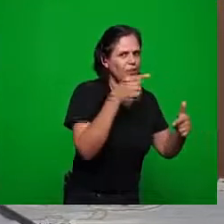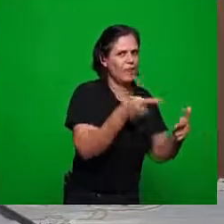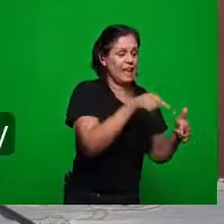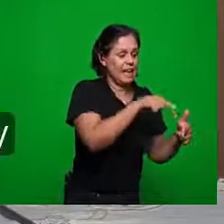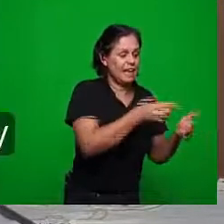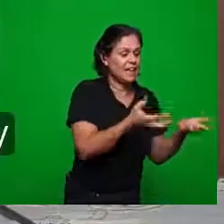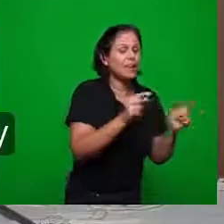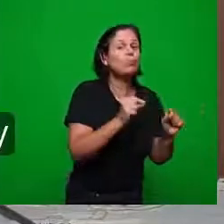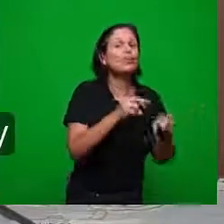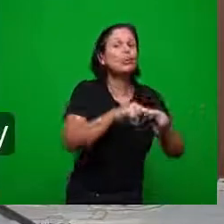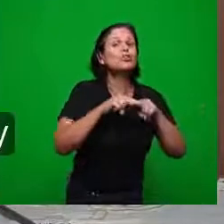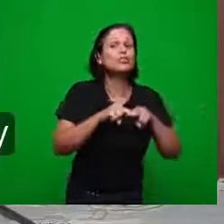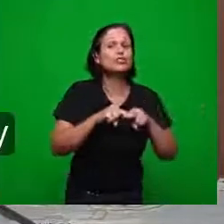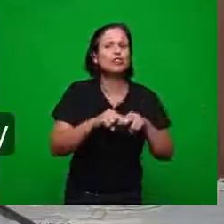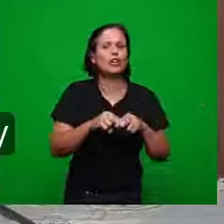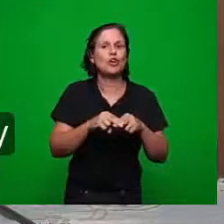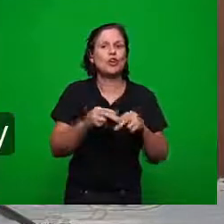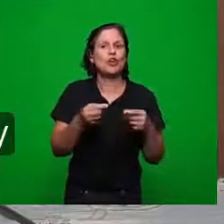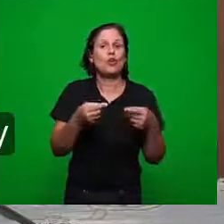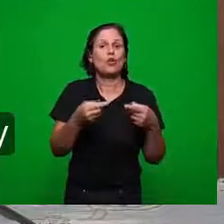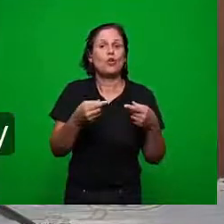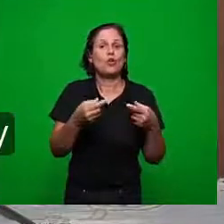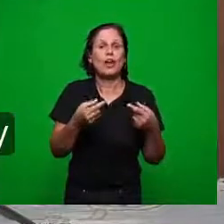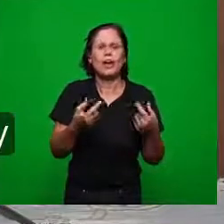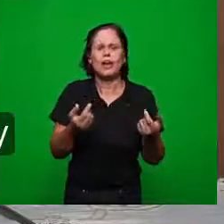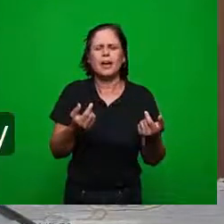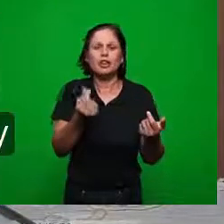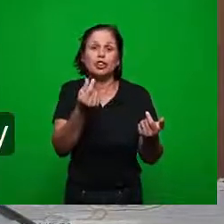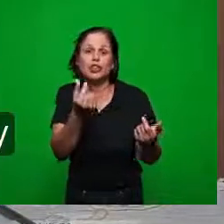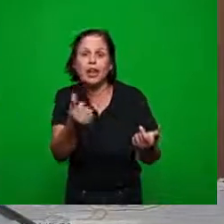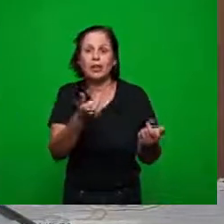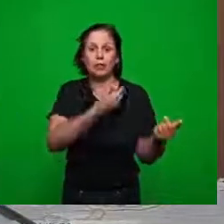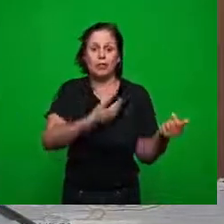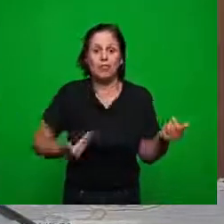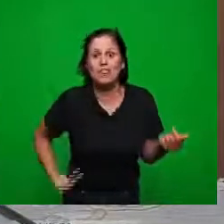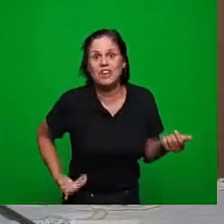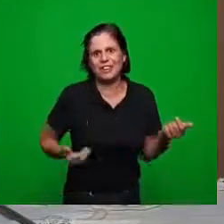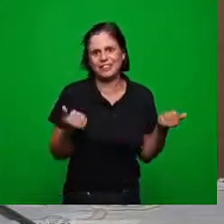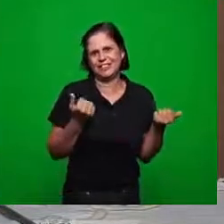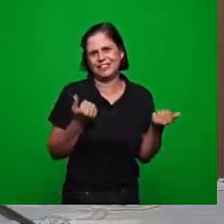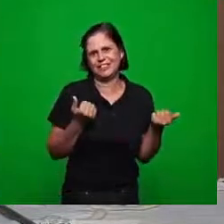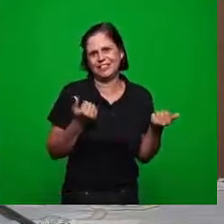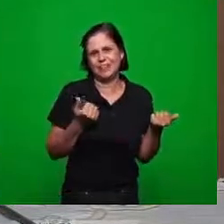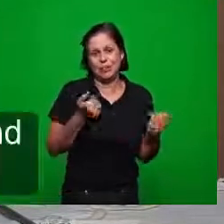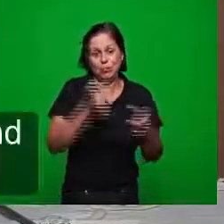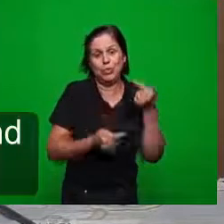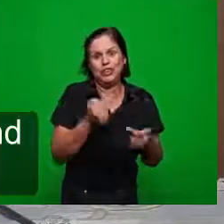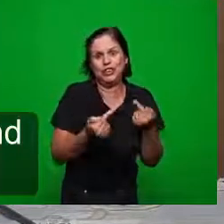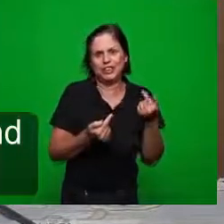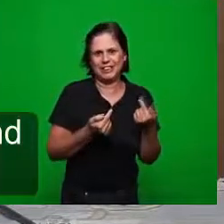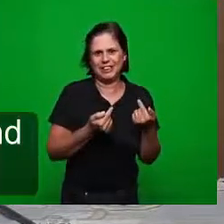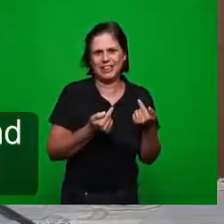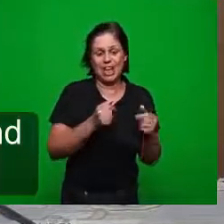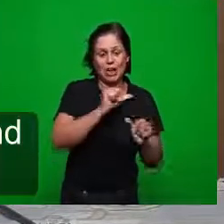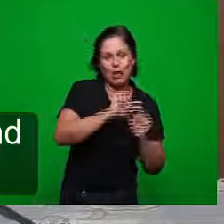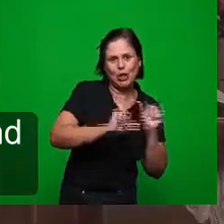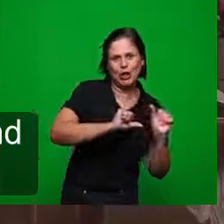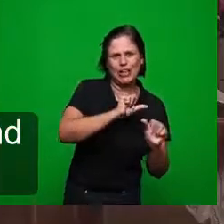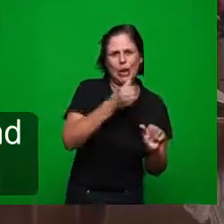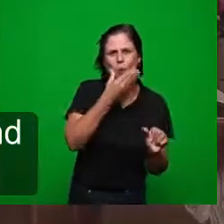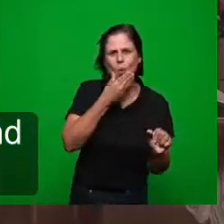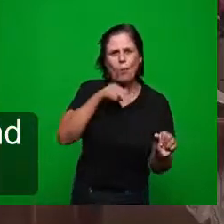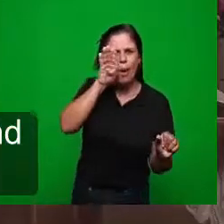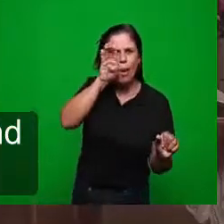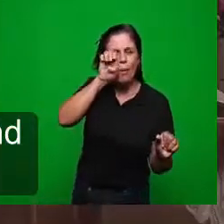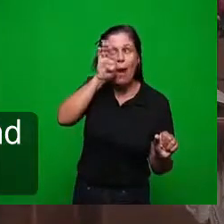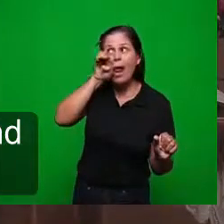causa do governo por causa do domínio que era necessário ele troca ele